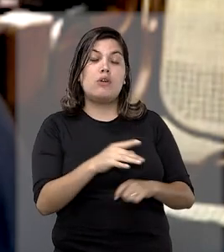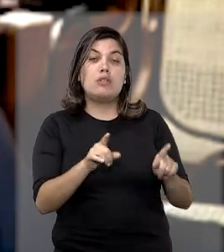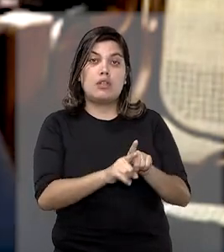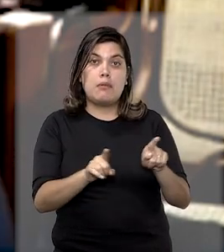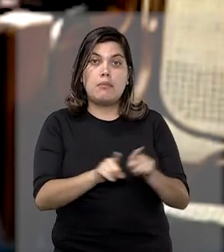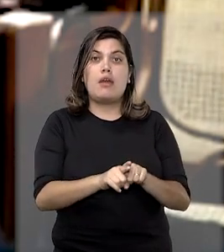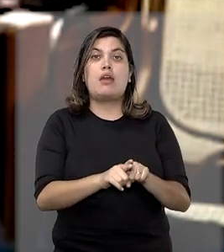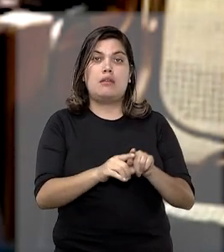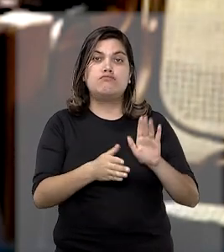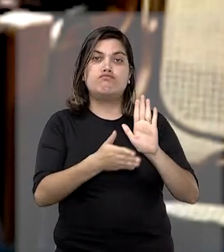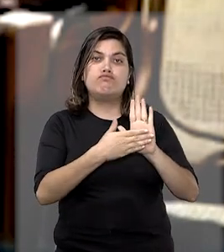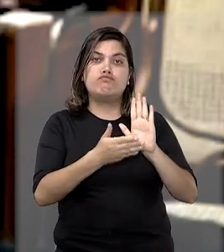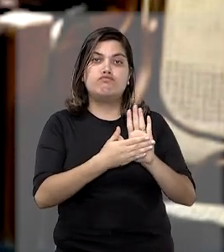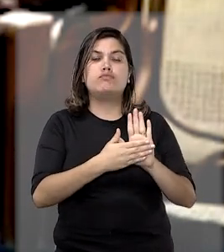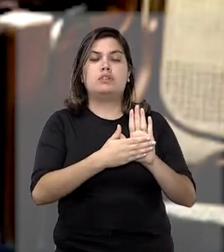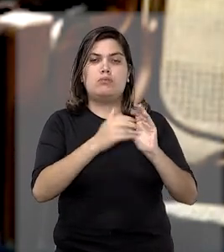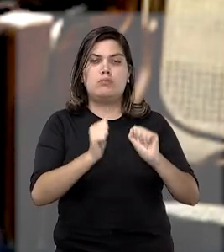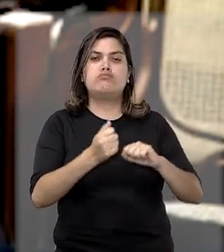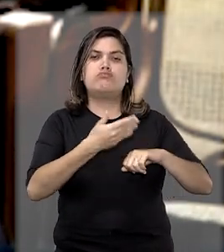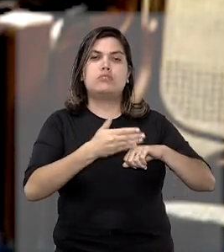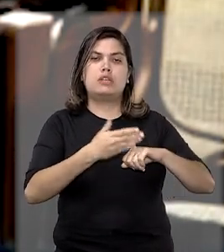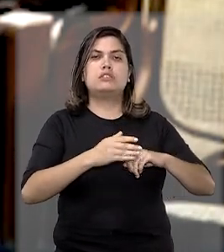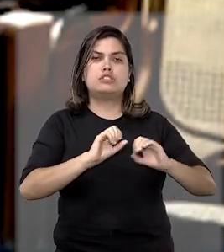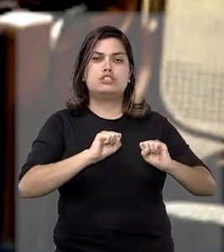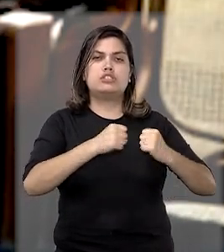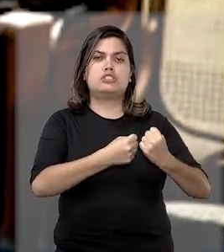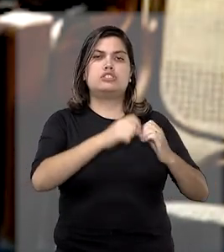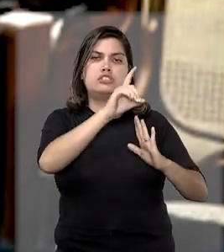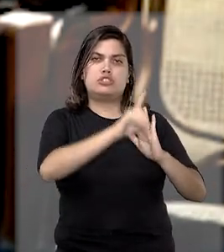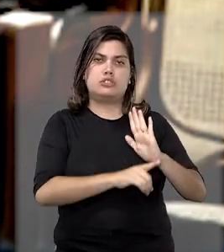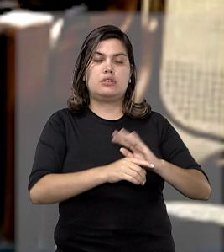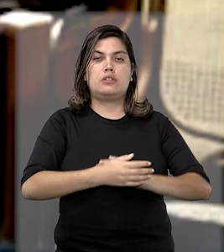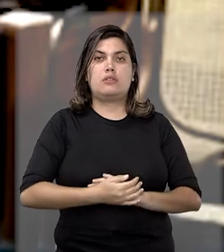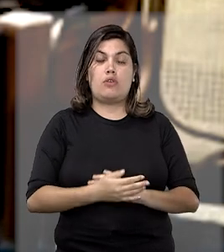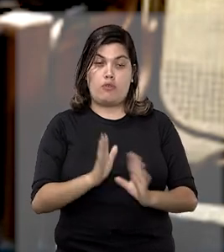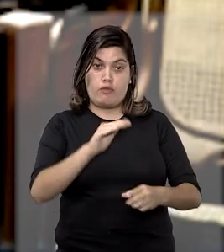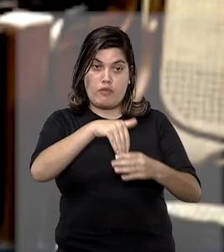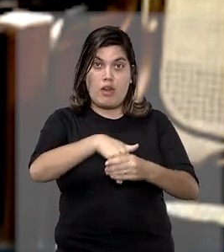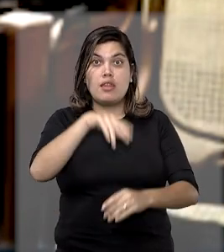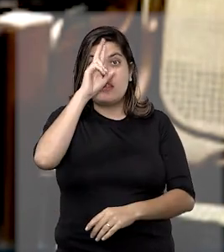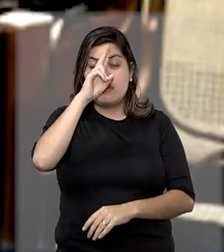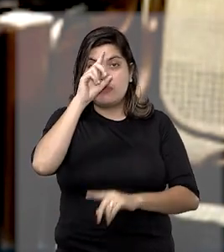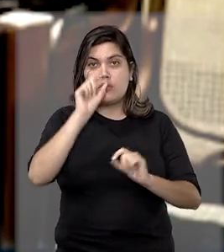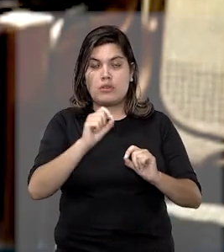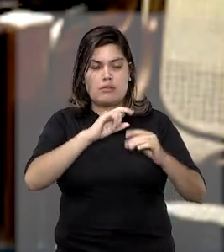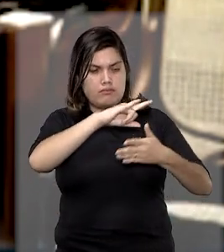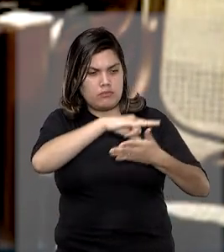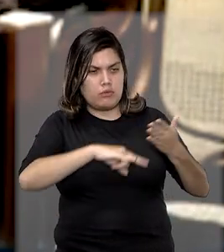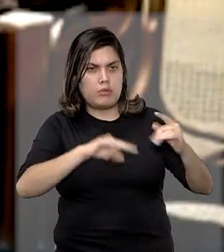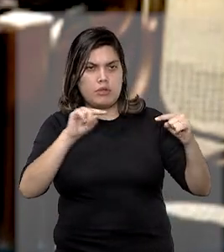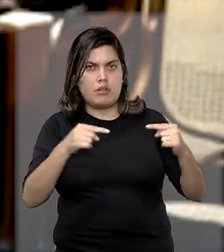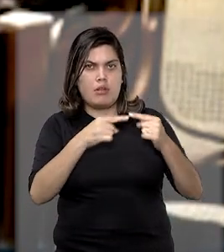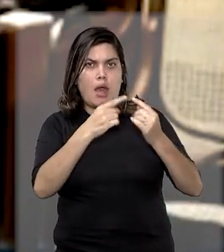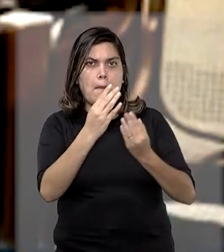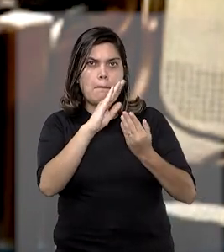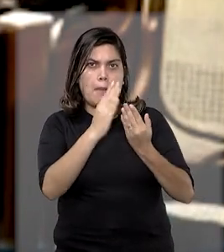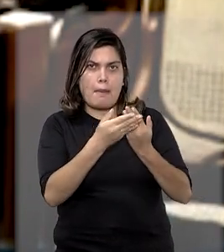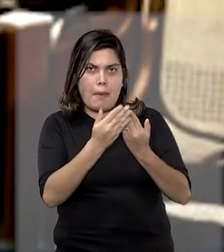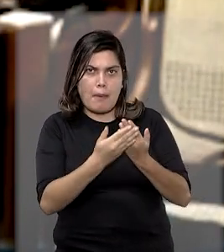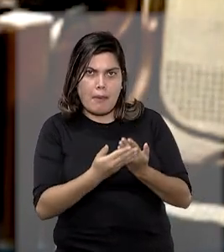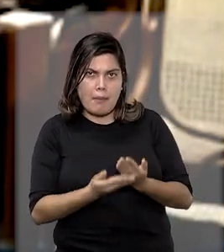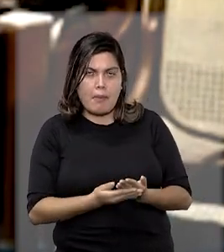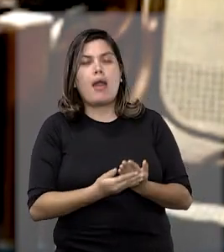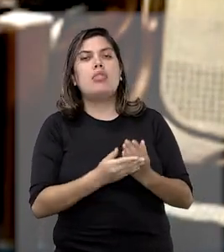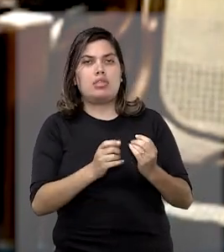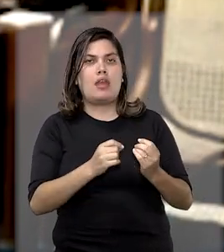e propiciar o pleno exercício do direito de defesa. No voto, ele lembrou ainda que, segundo documentos juntados aos autos,